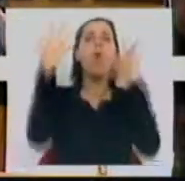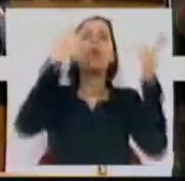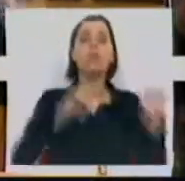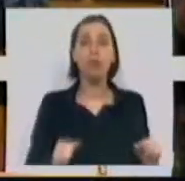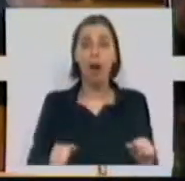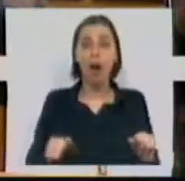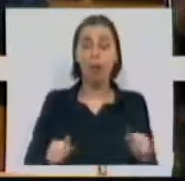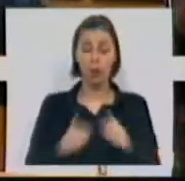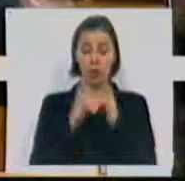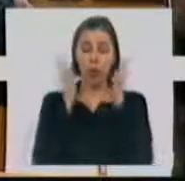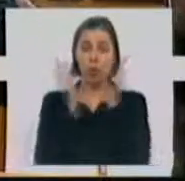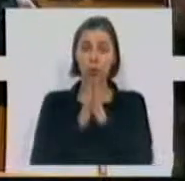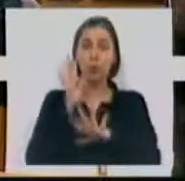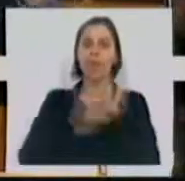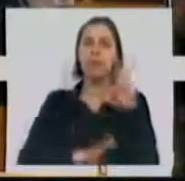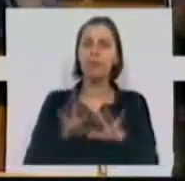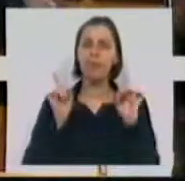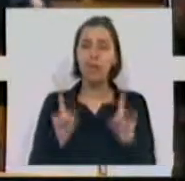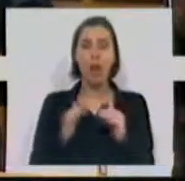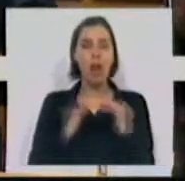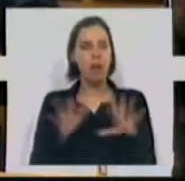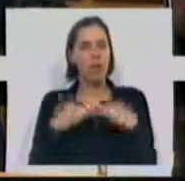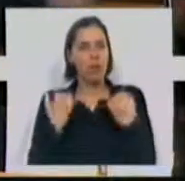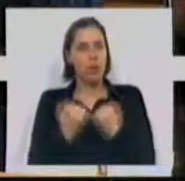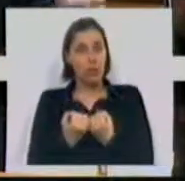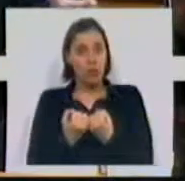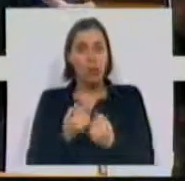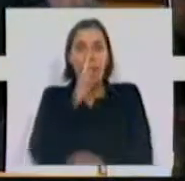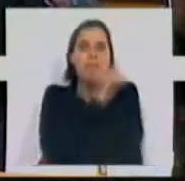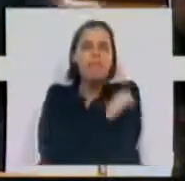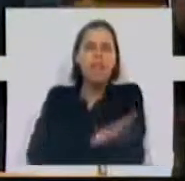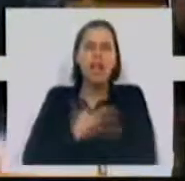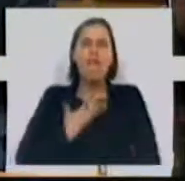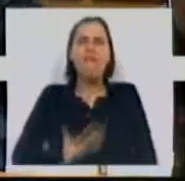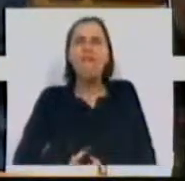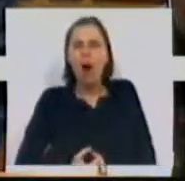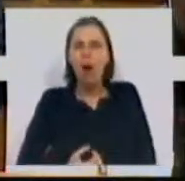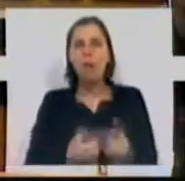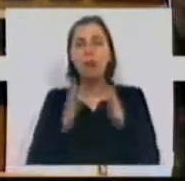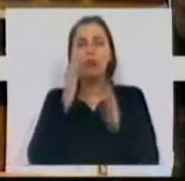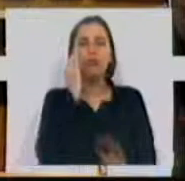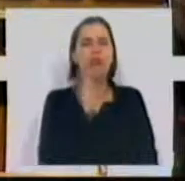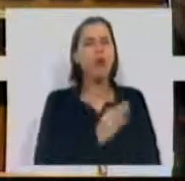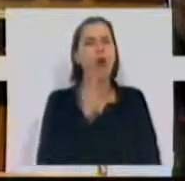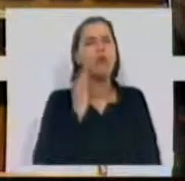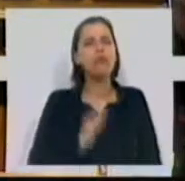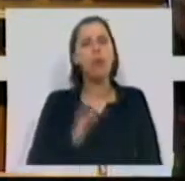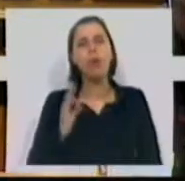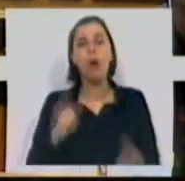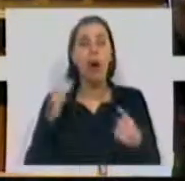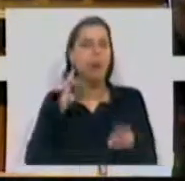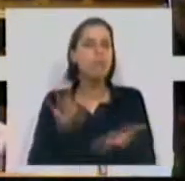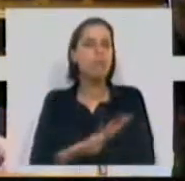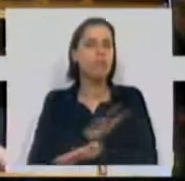além de tudo o que fizeram a nível social, a miséria, a fome, todos os dias, todos os dias há